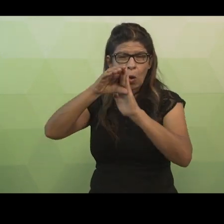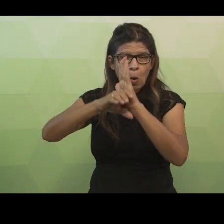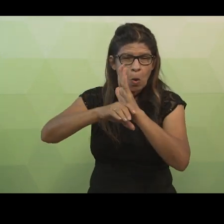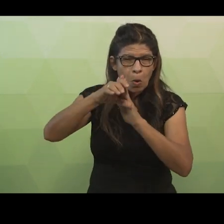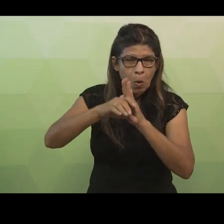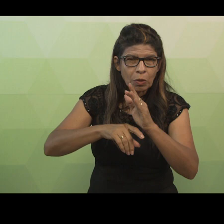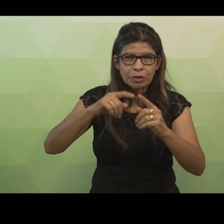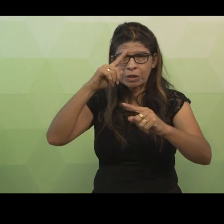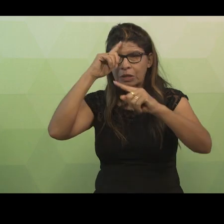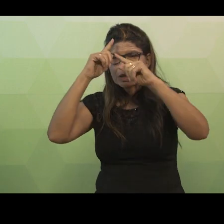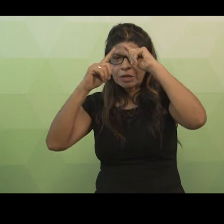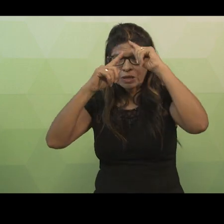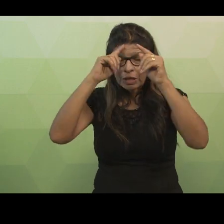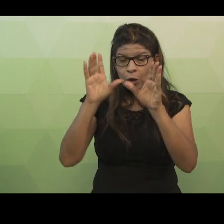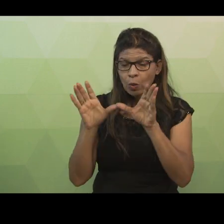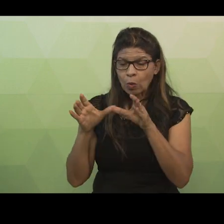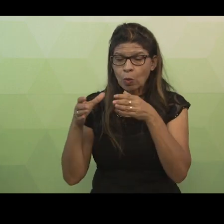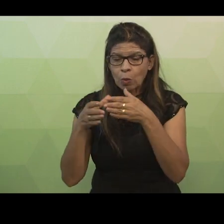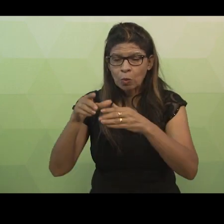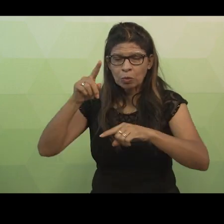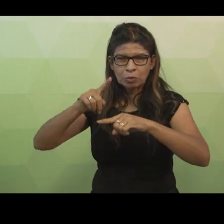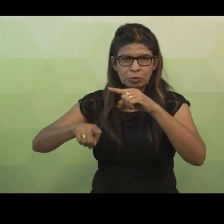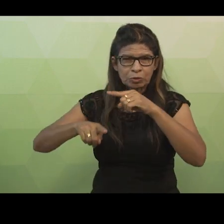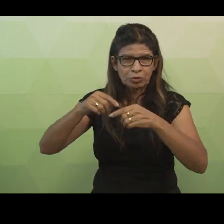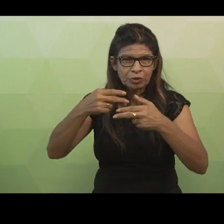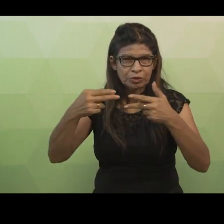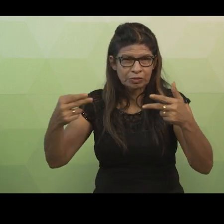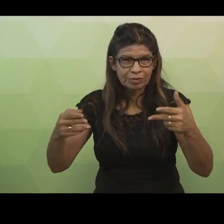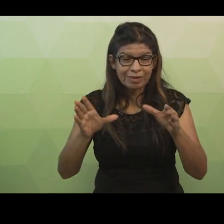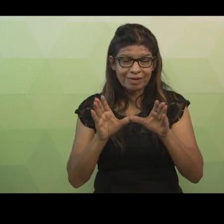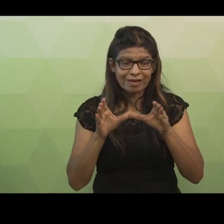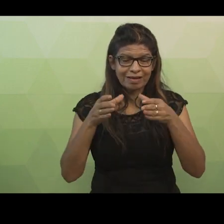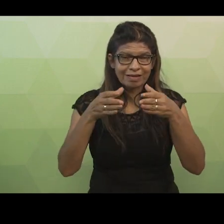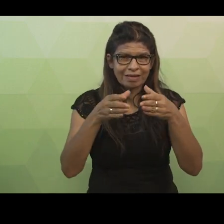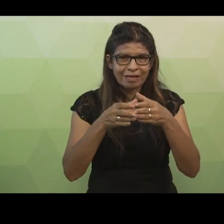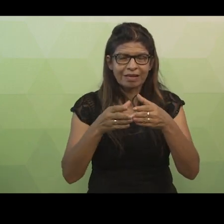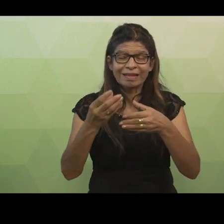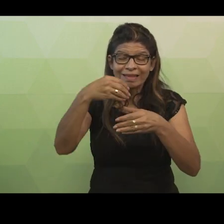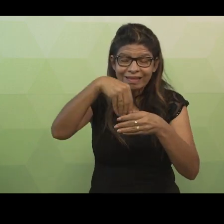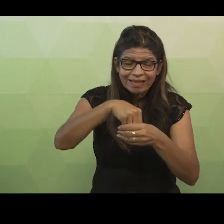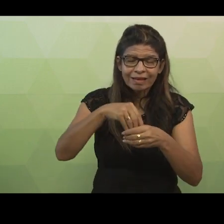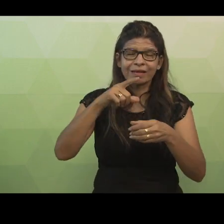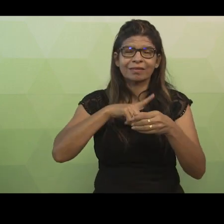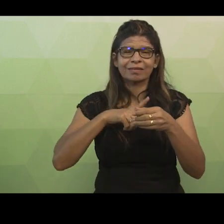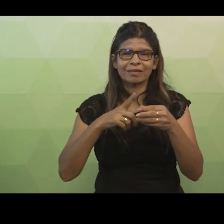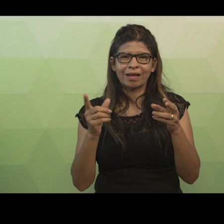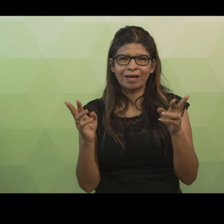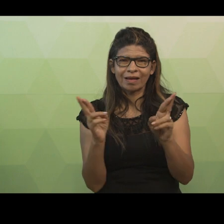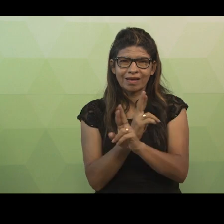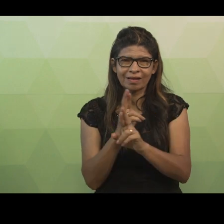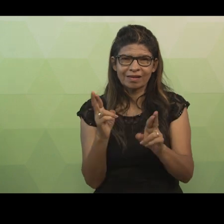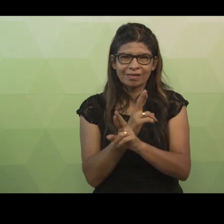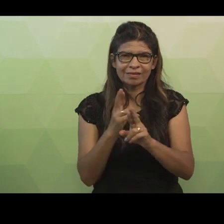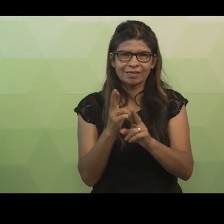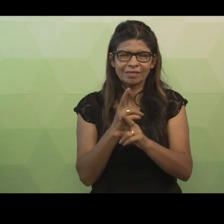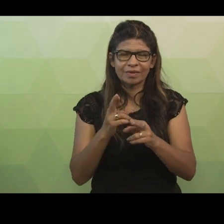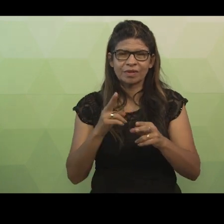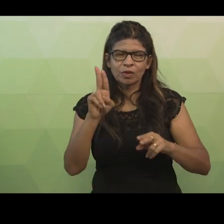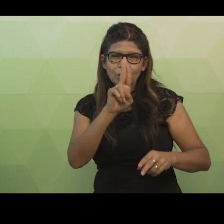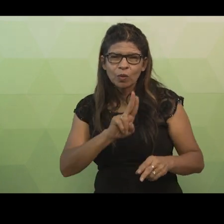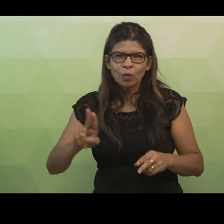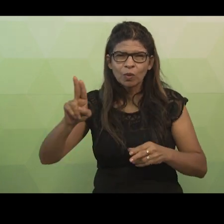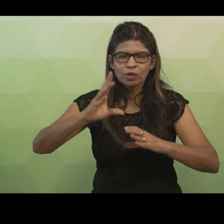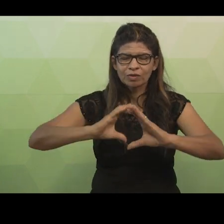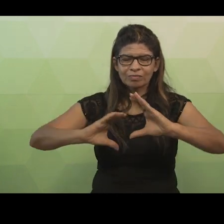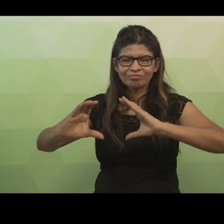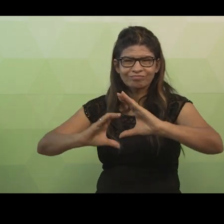qualquer outra entidade conhecida. As classes possuem relacionamentos entre si, que são utilizados para a comunicação.